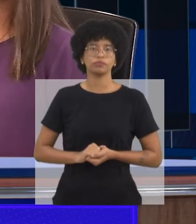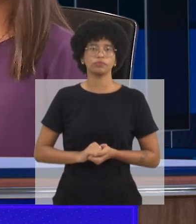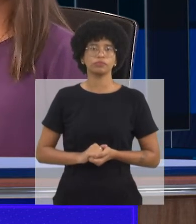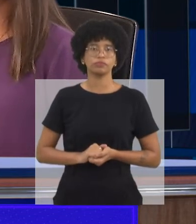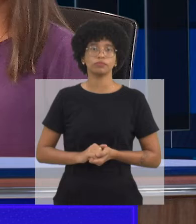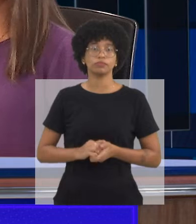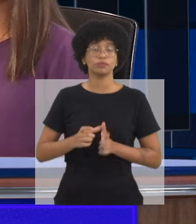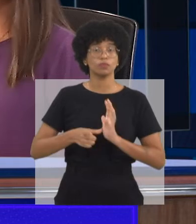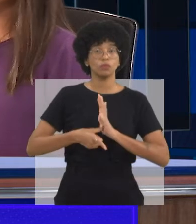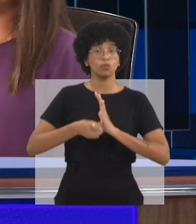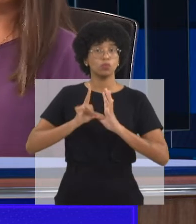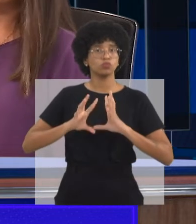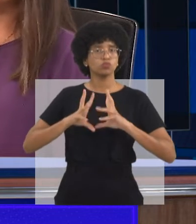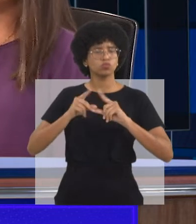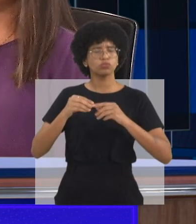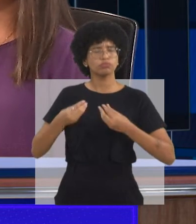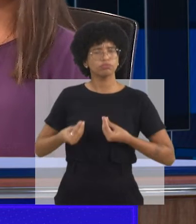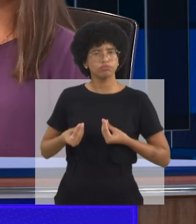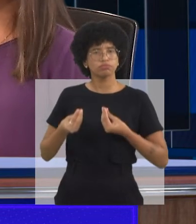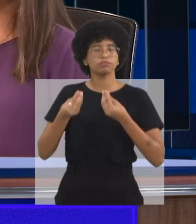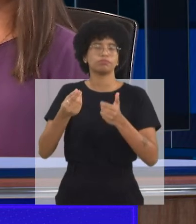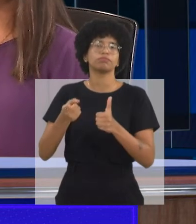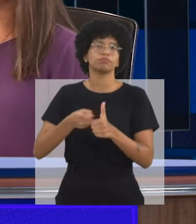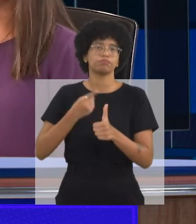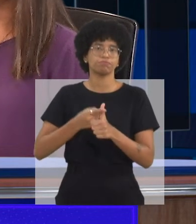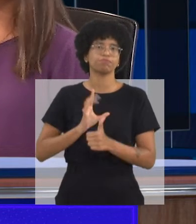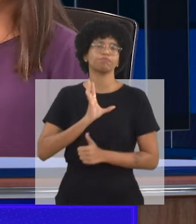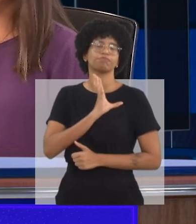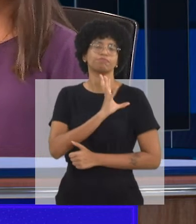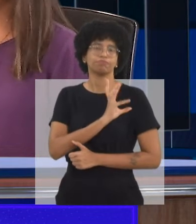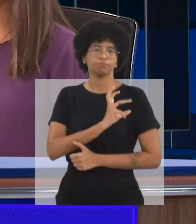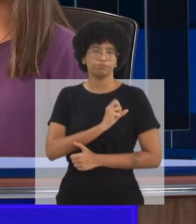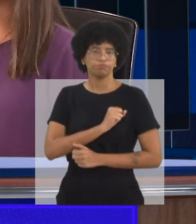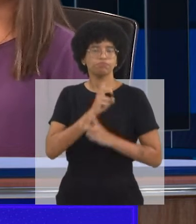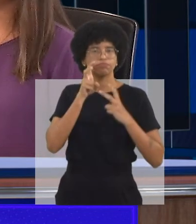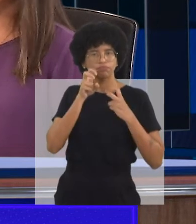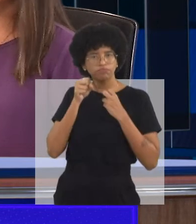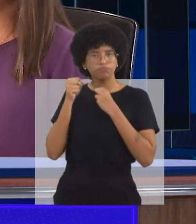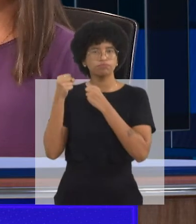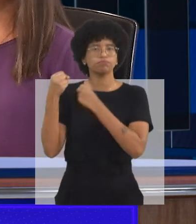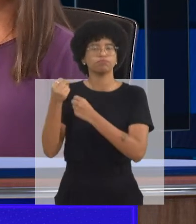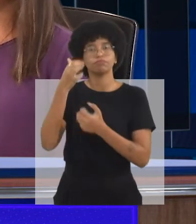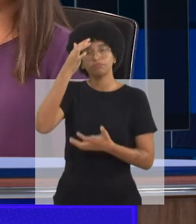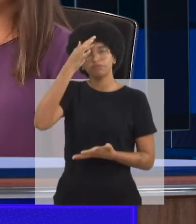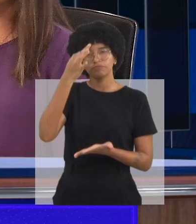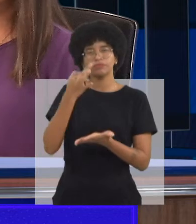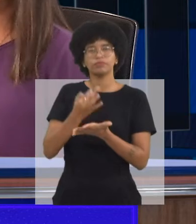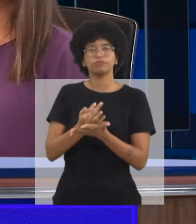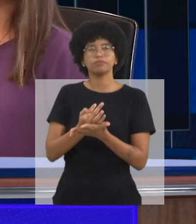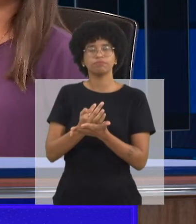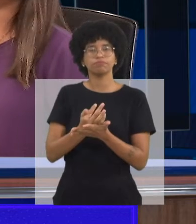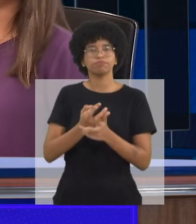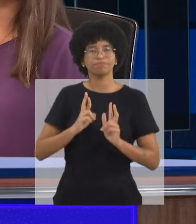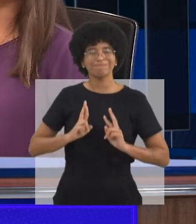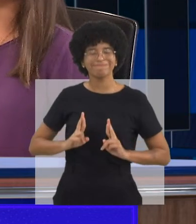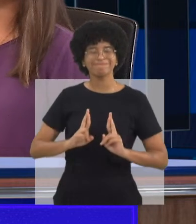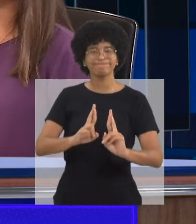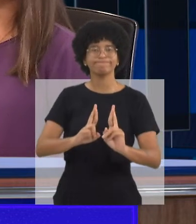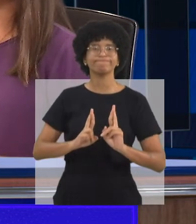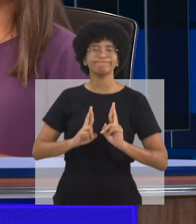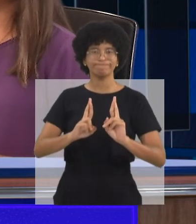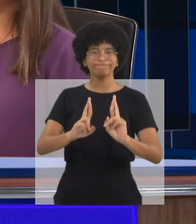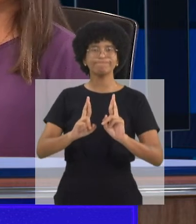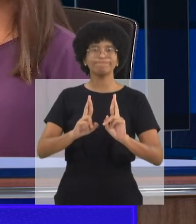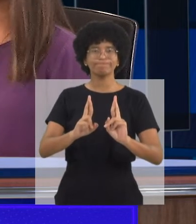Antes de tudo, o amor, em primeiro lugar, força, fé e persistência.